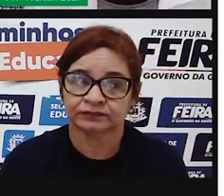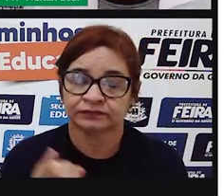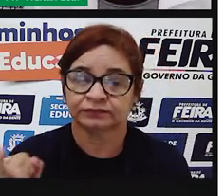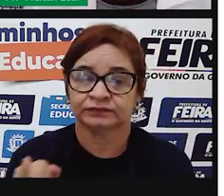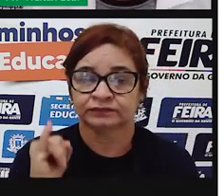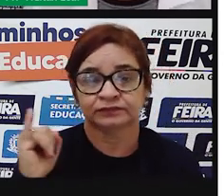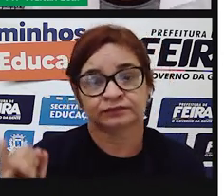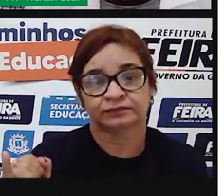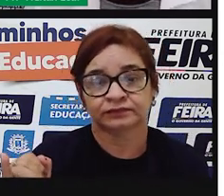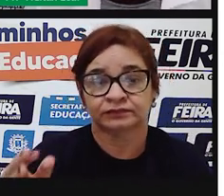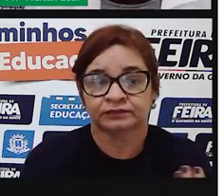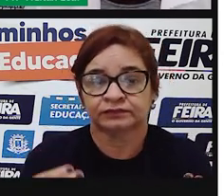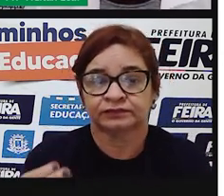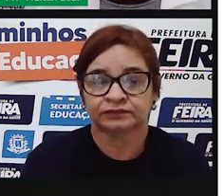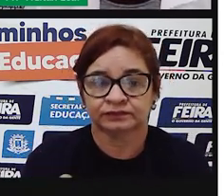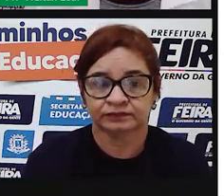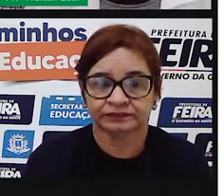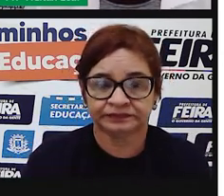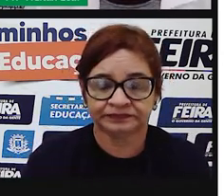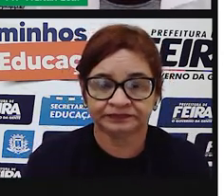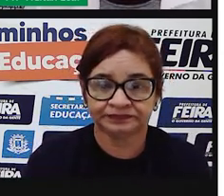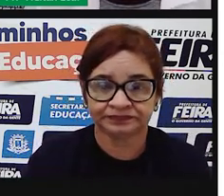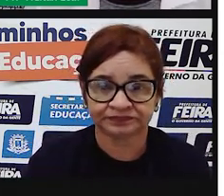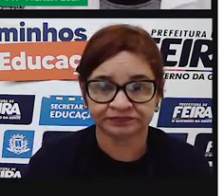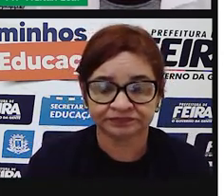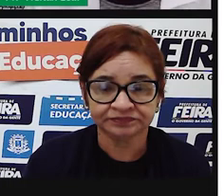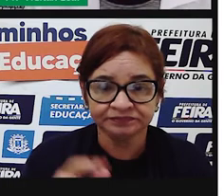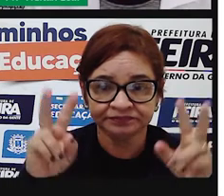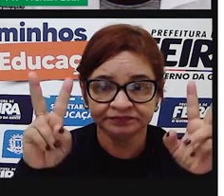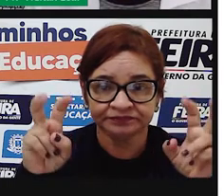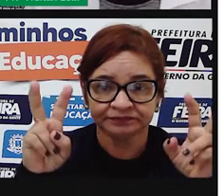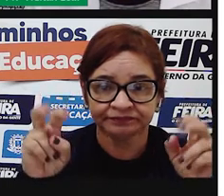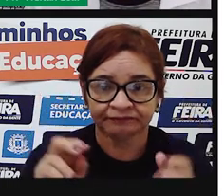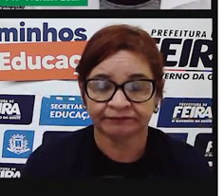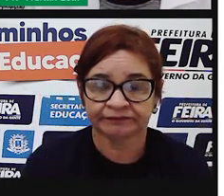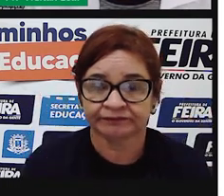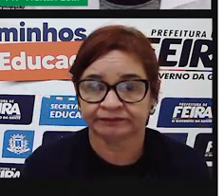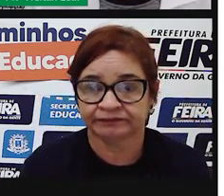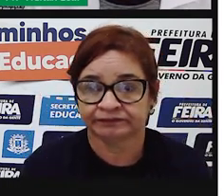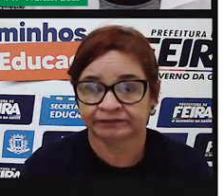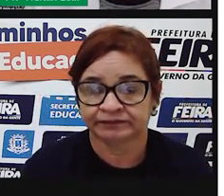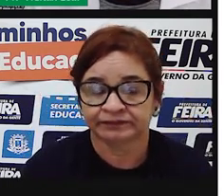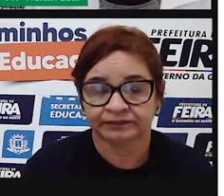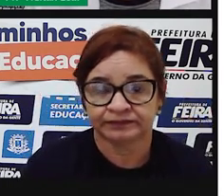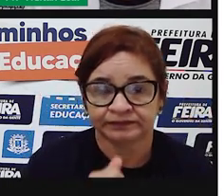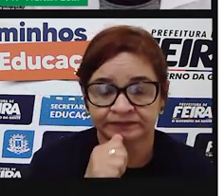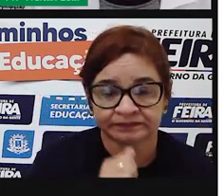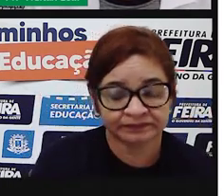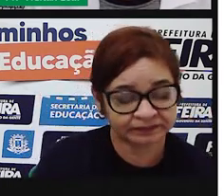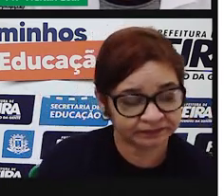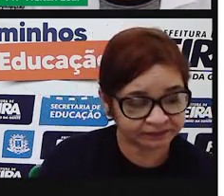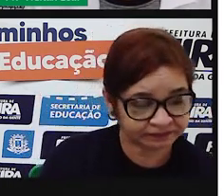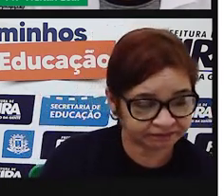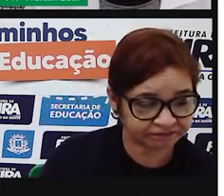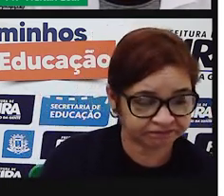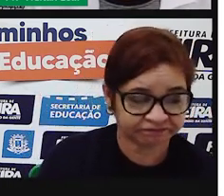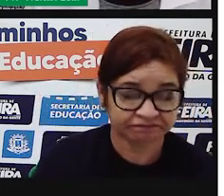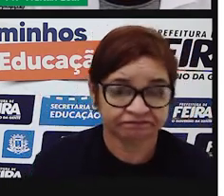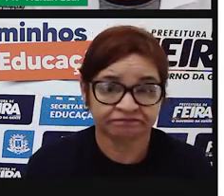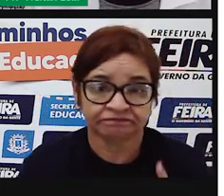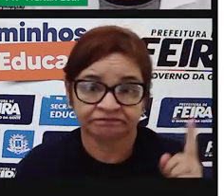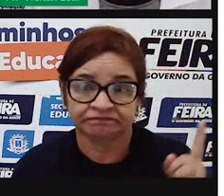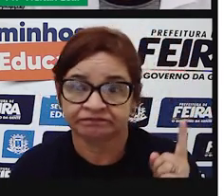utilizações. Usa-se as aspas para assinalar gírias, neologismos,